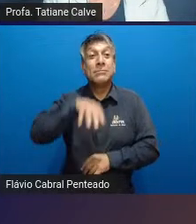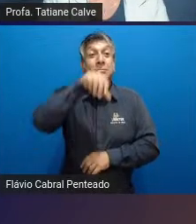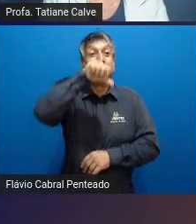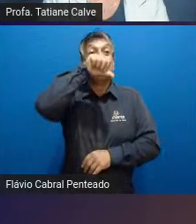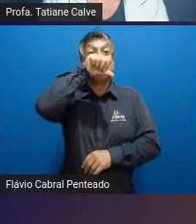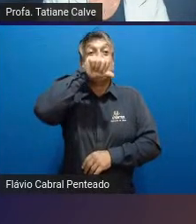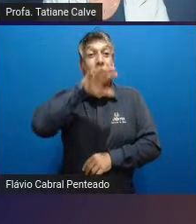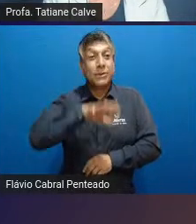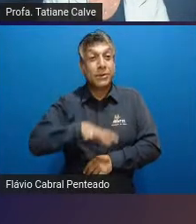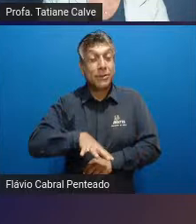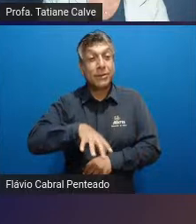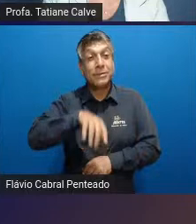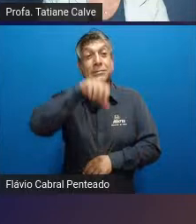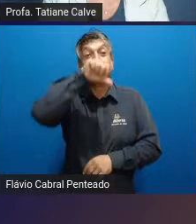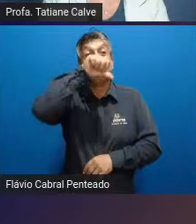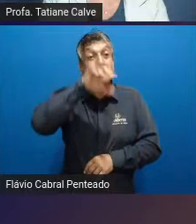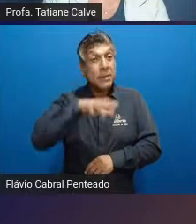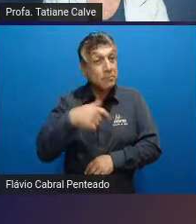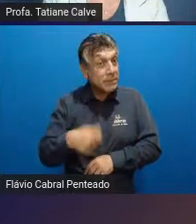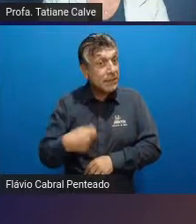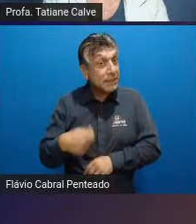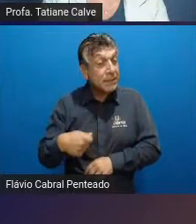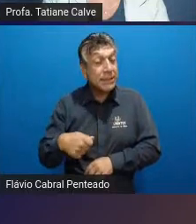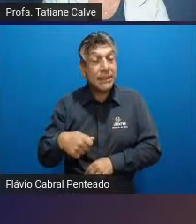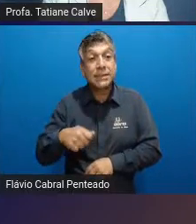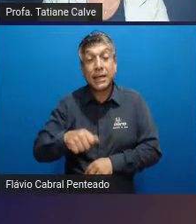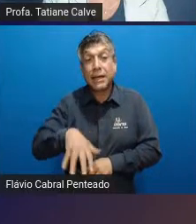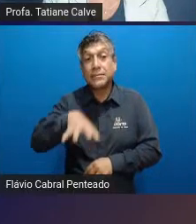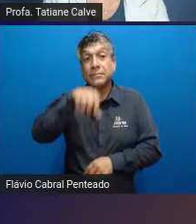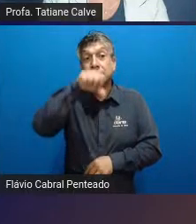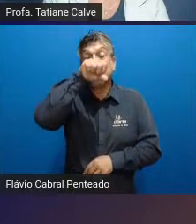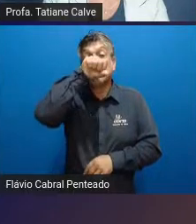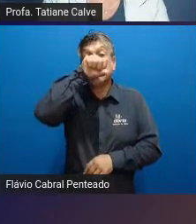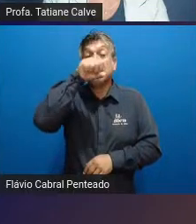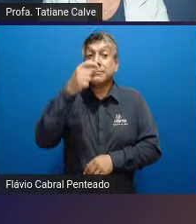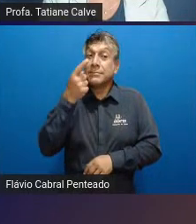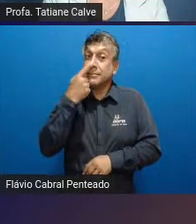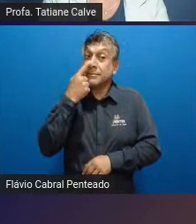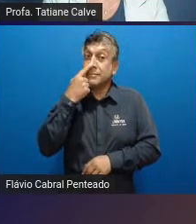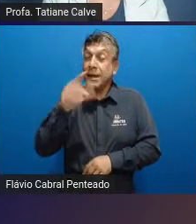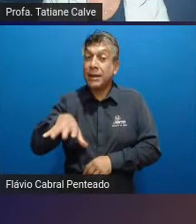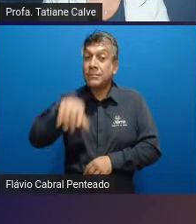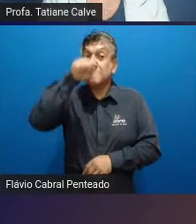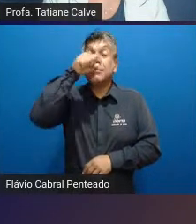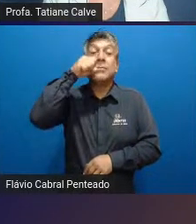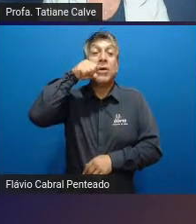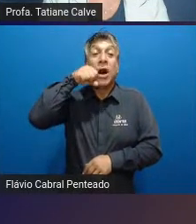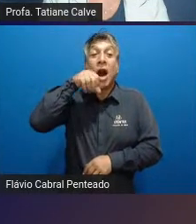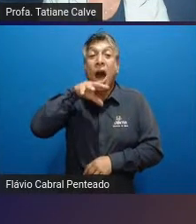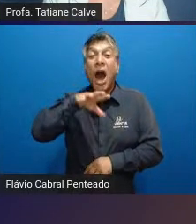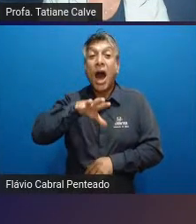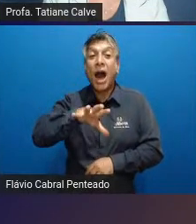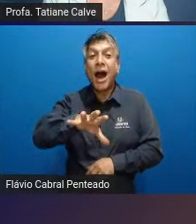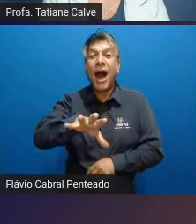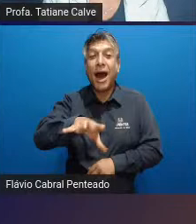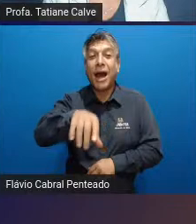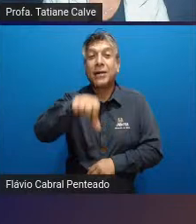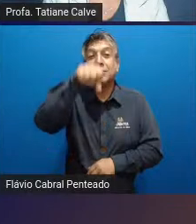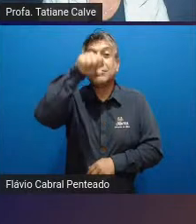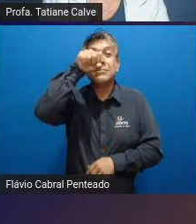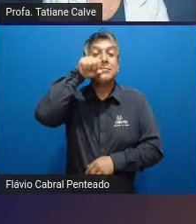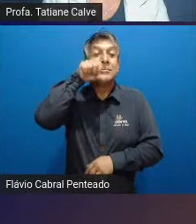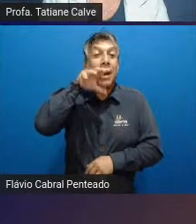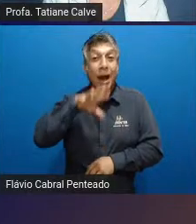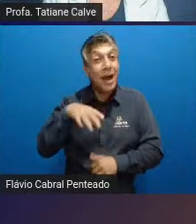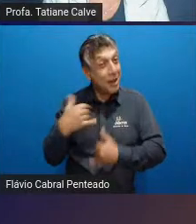então nós precisamos ensinar os alunos a fazer a inspiração pelo nariz e a expiração pela boca é uma